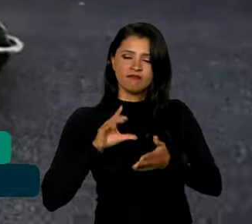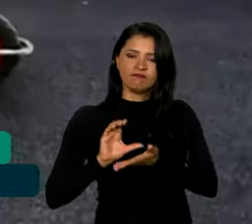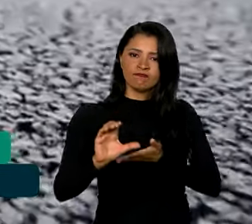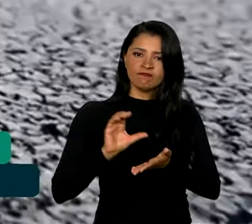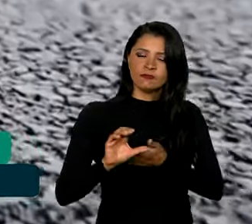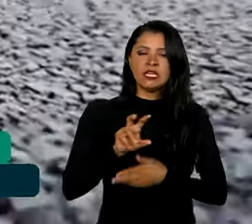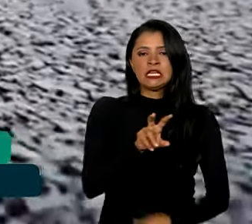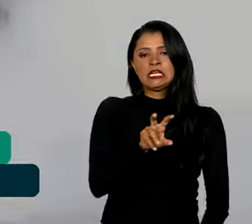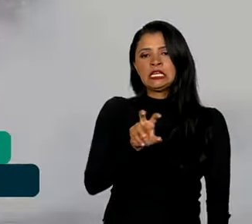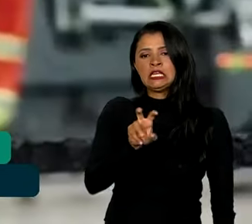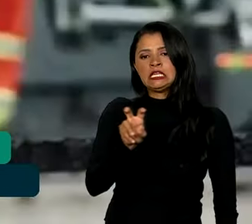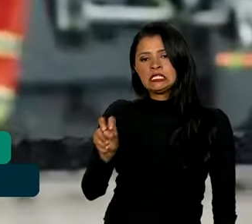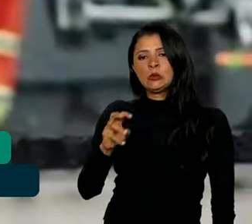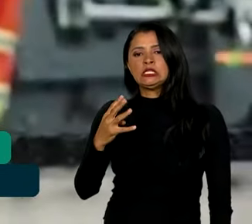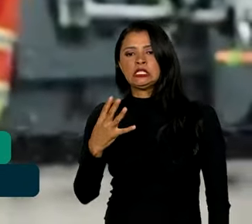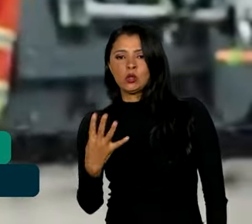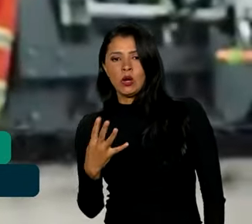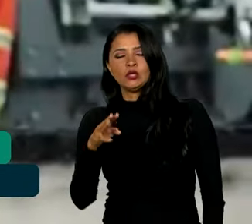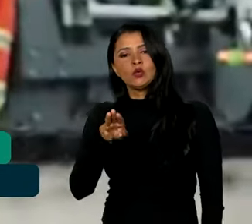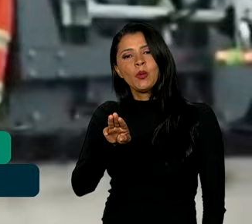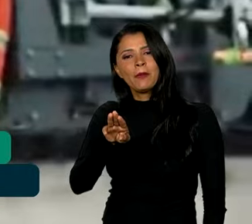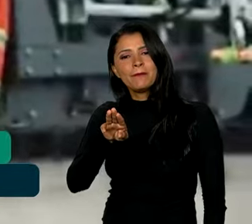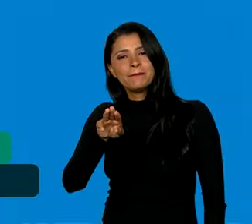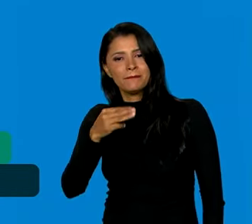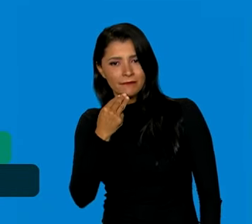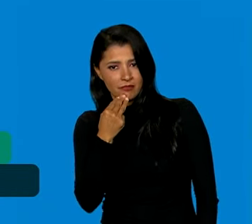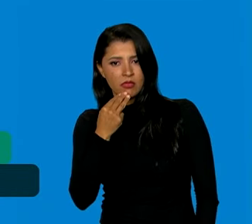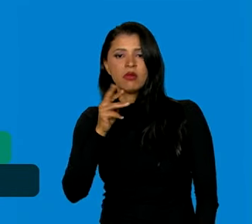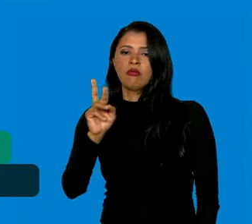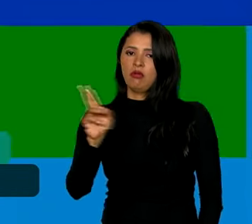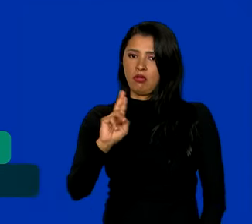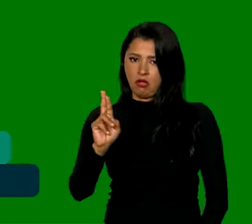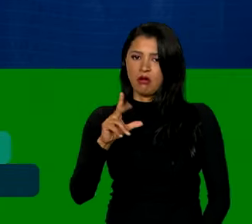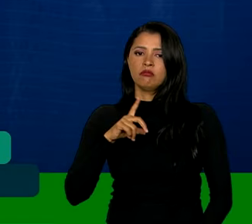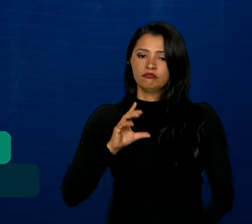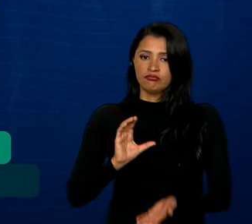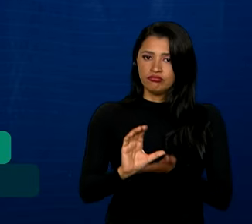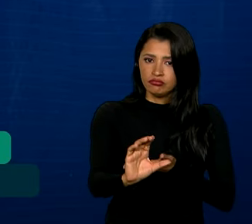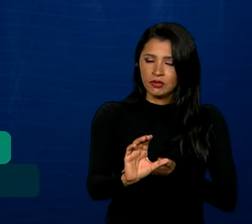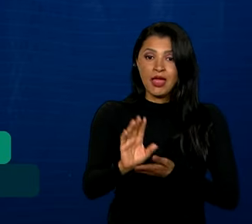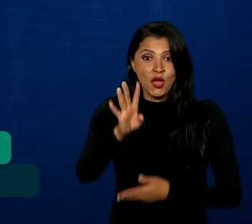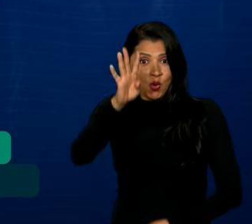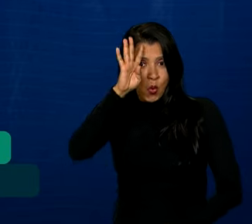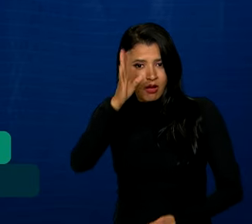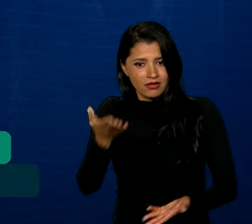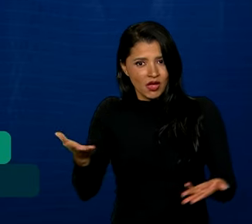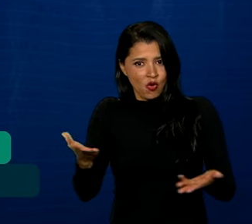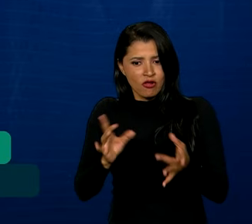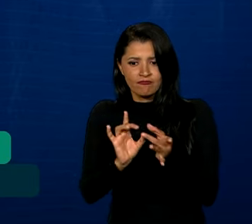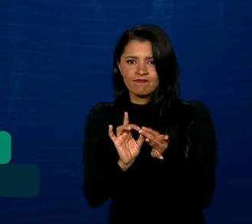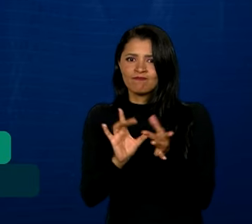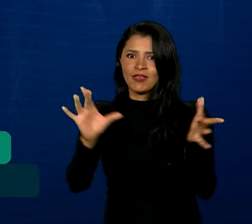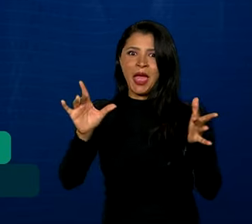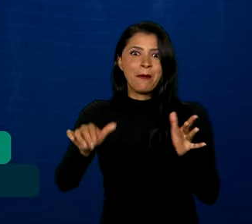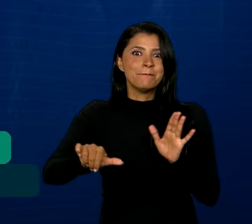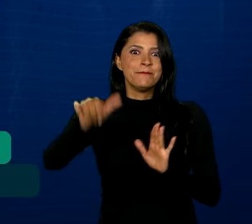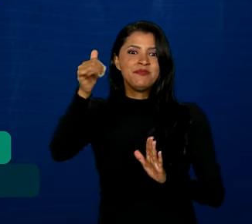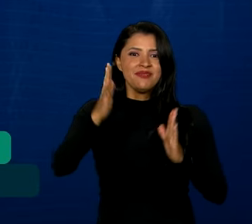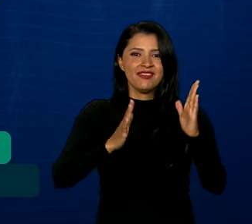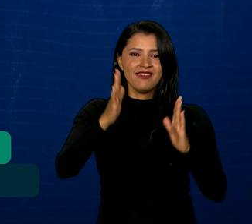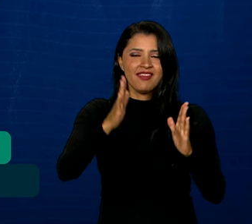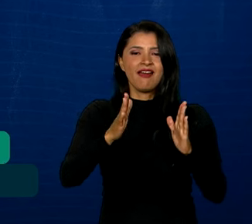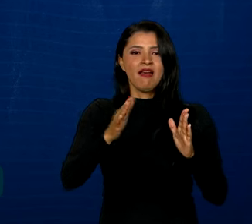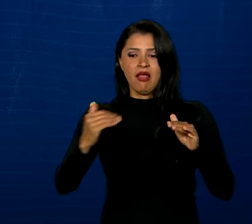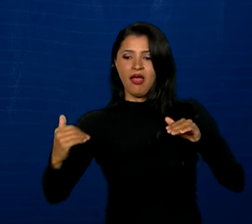de 554 milhões de reais. Nesta quarta, foi autorizada a primeira parte da